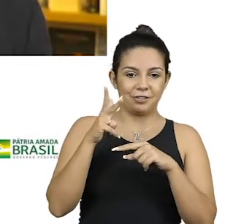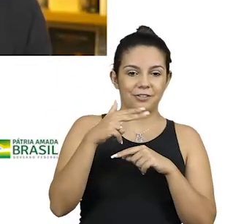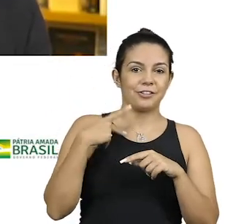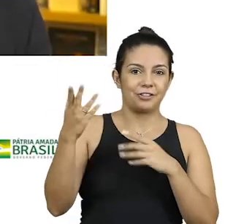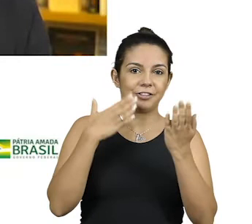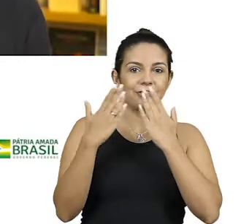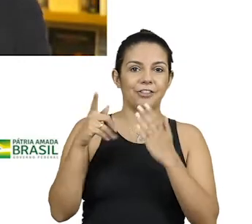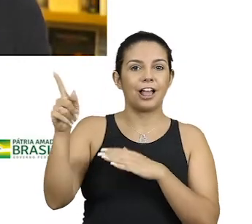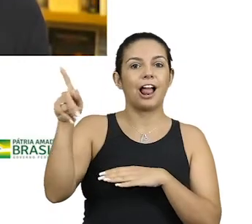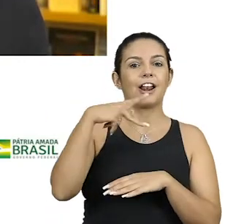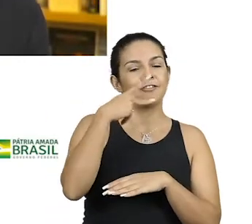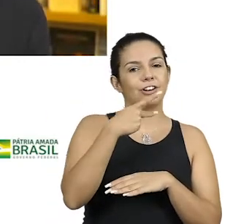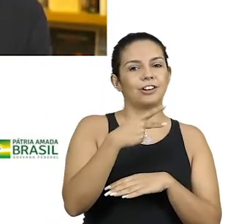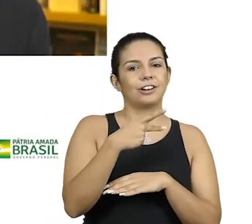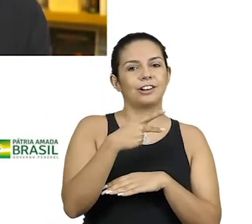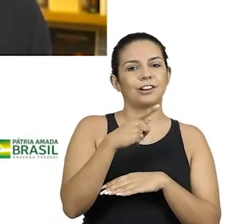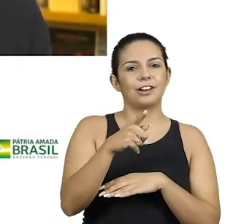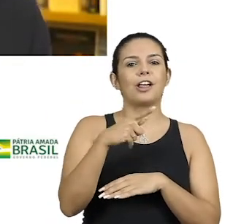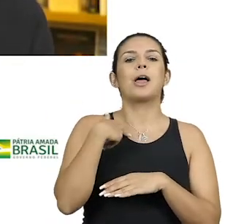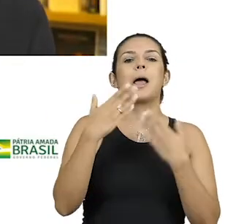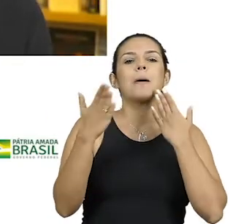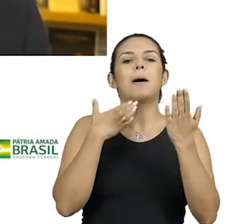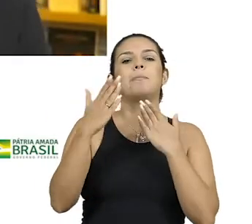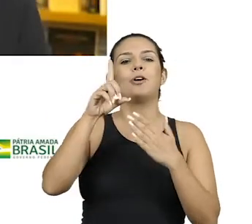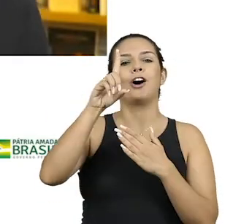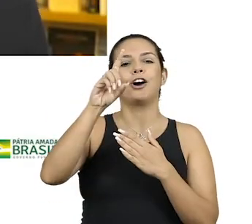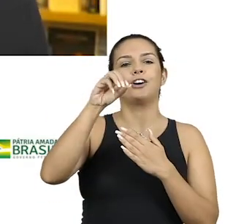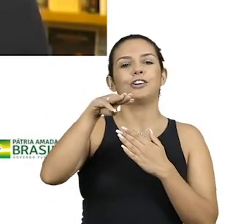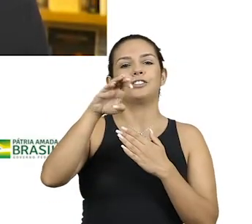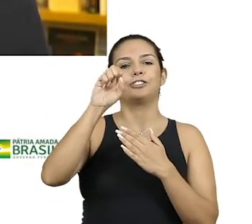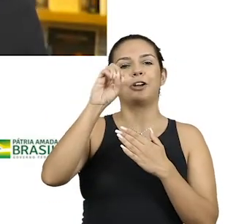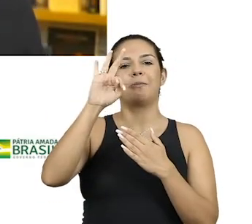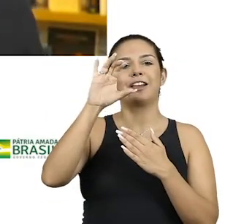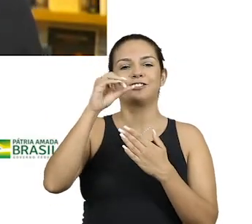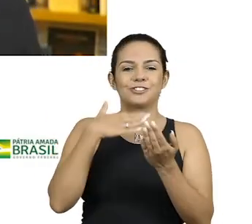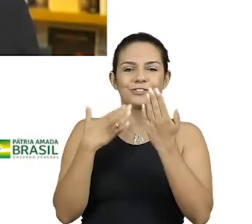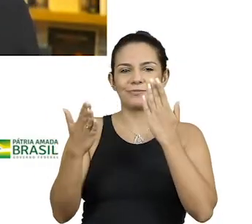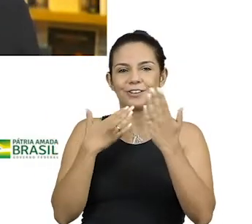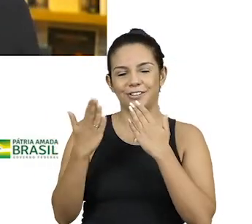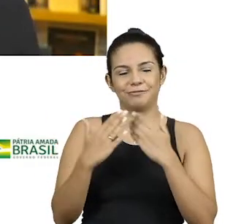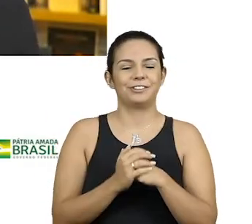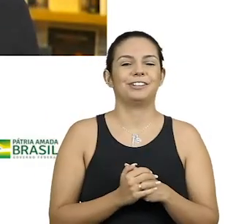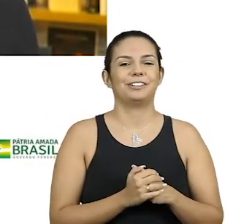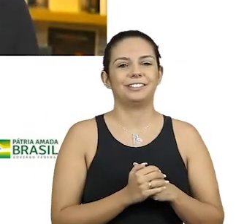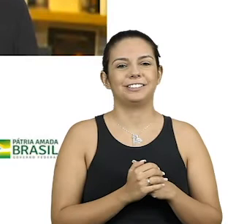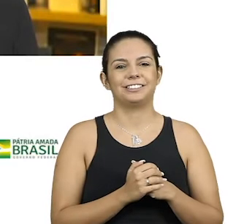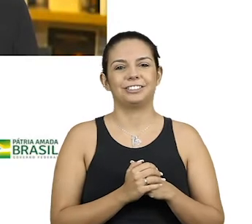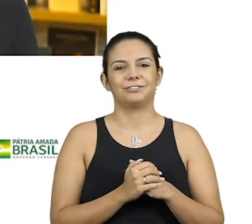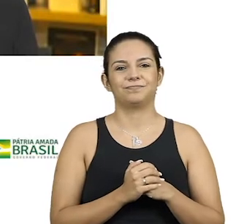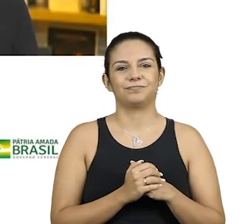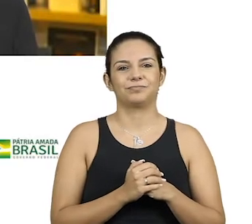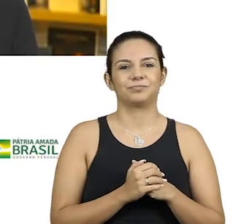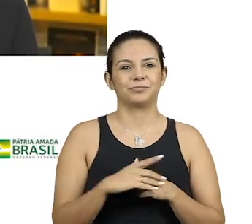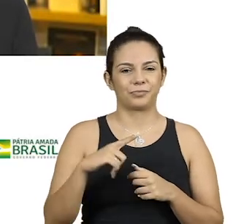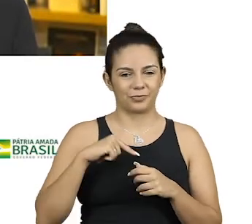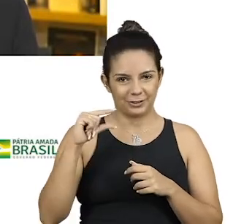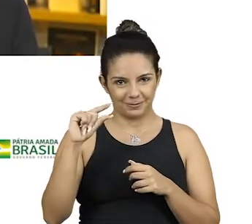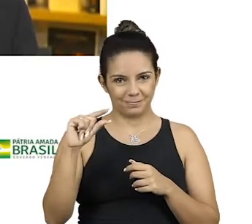é papo doméstico, isso é conversa doméstica. Eu tenho um pouco esse grilo, entendeu? De que fique